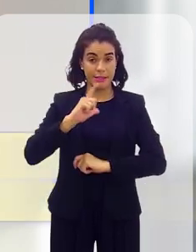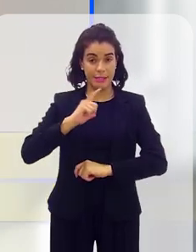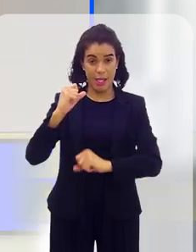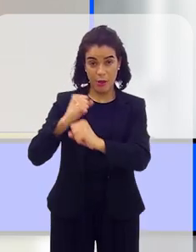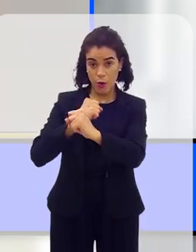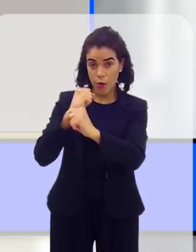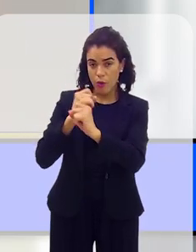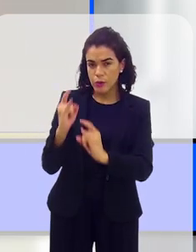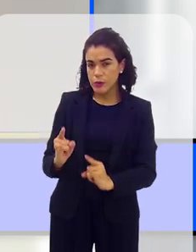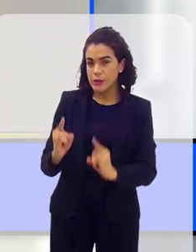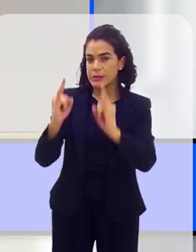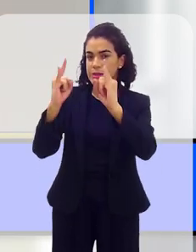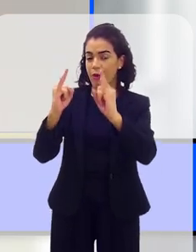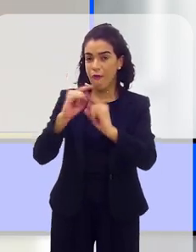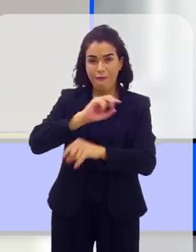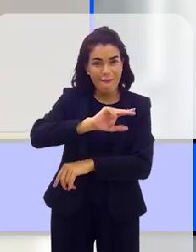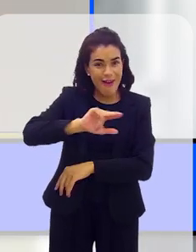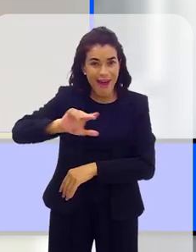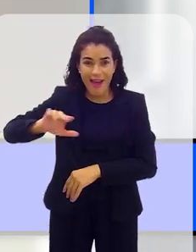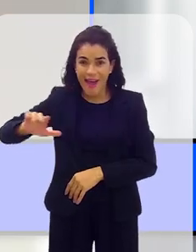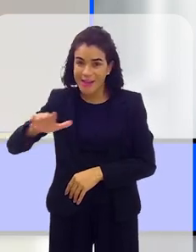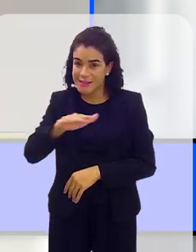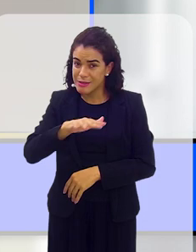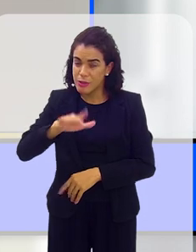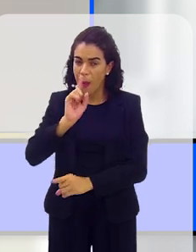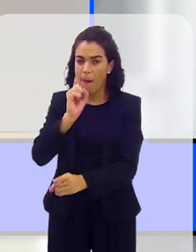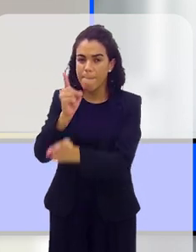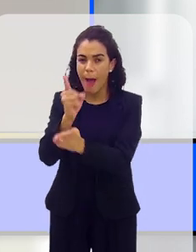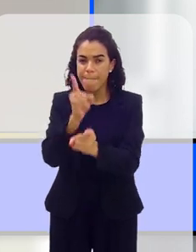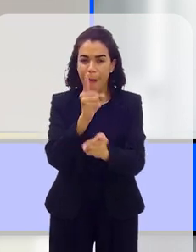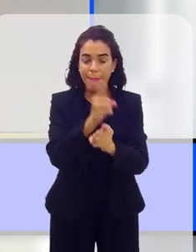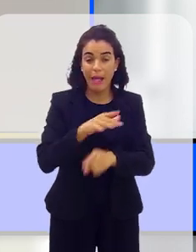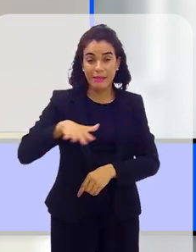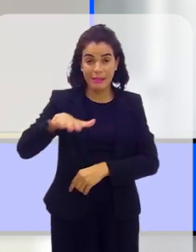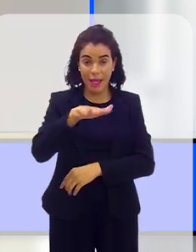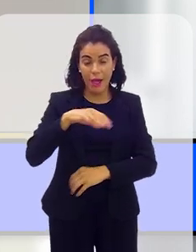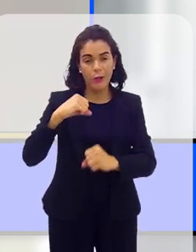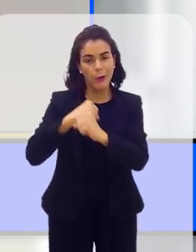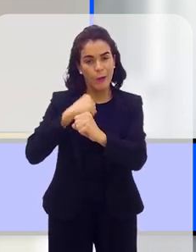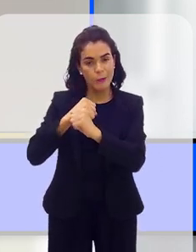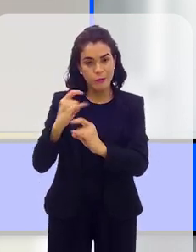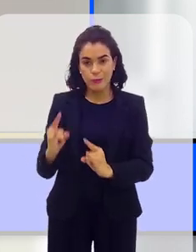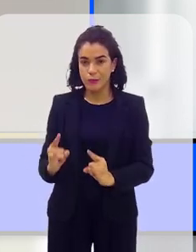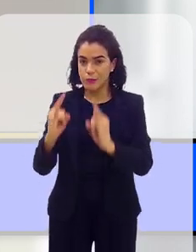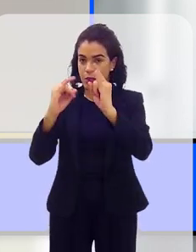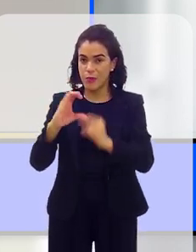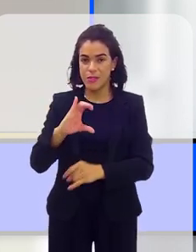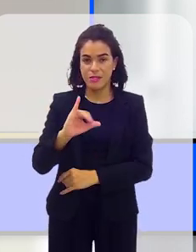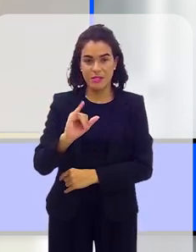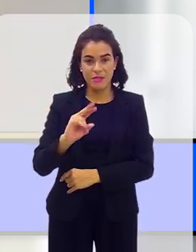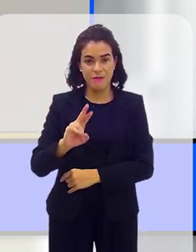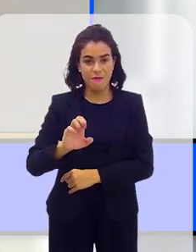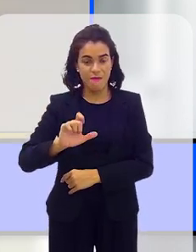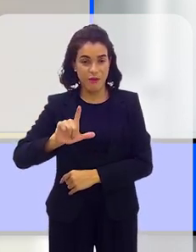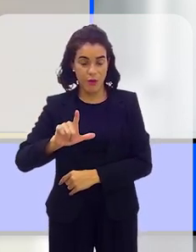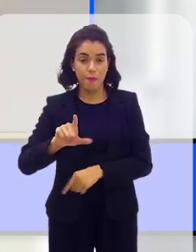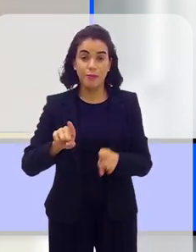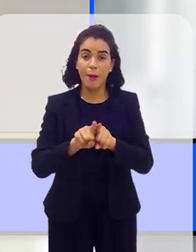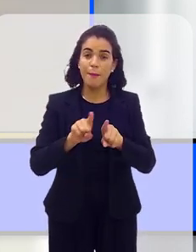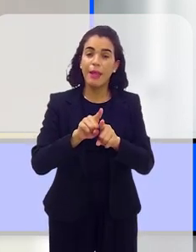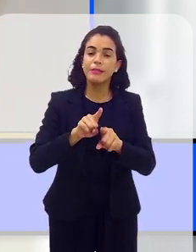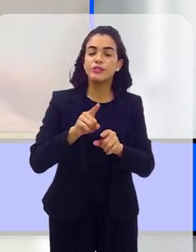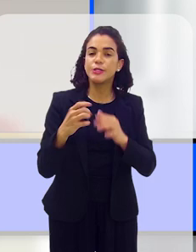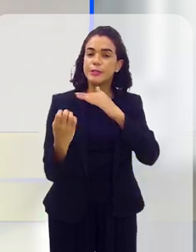gente tem a construção civil. Muitos casos foram flagrados no nome de construção civil e grandes empresas